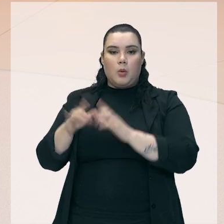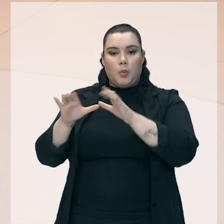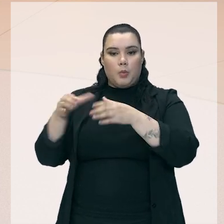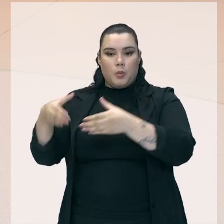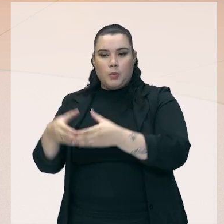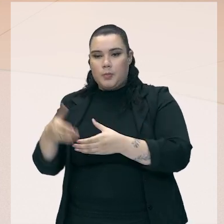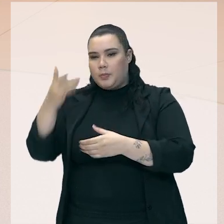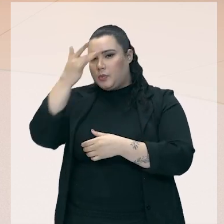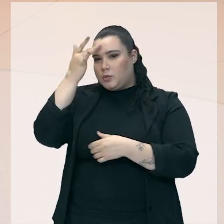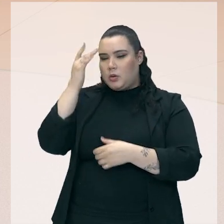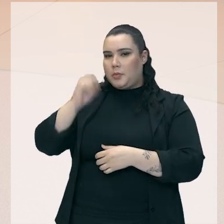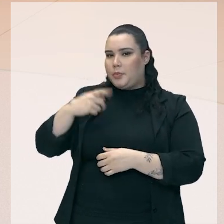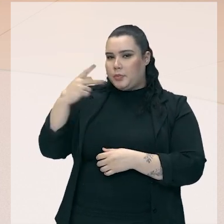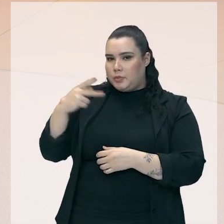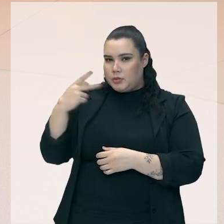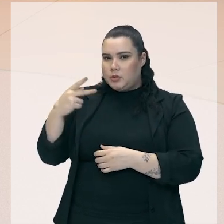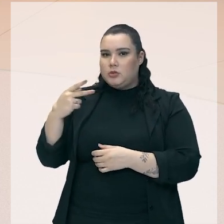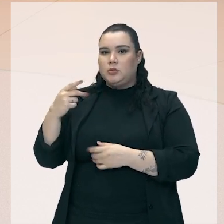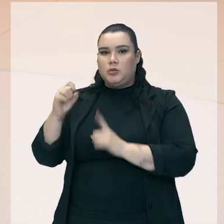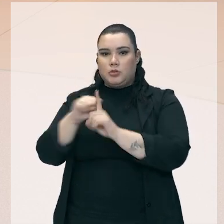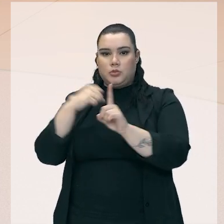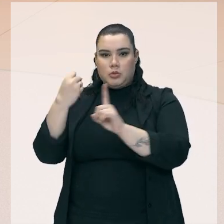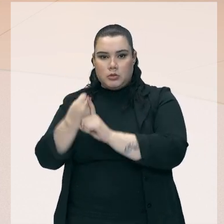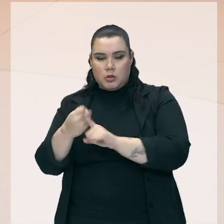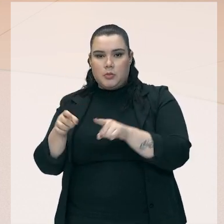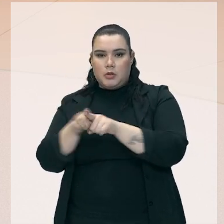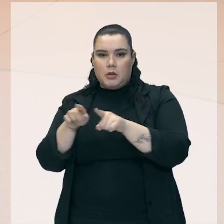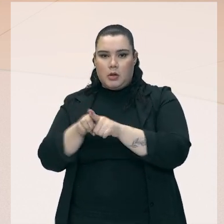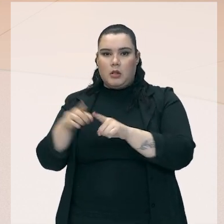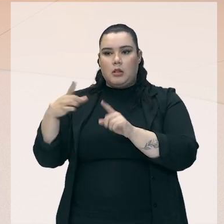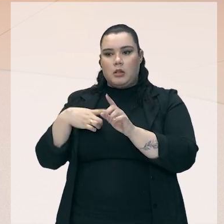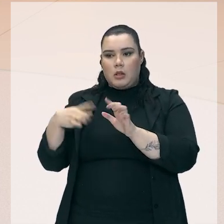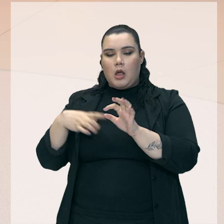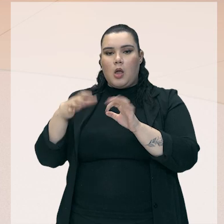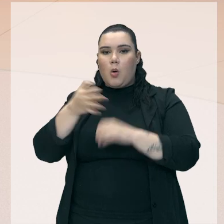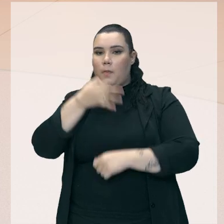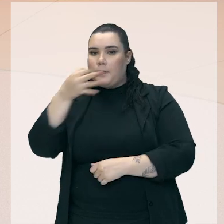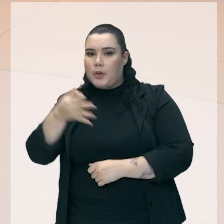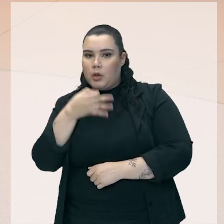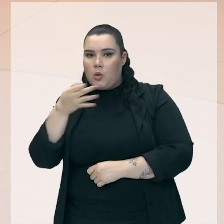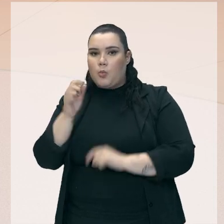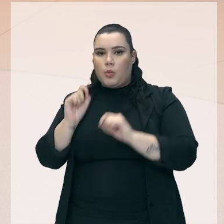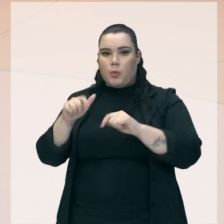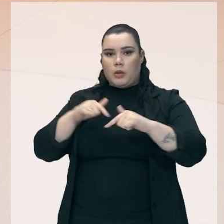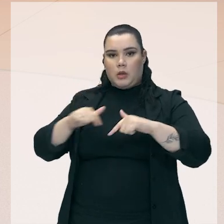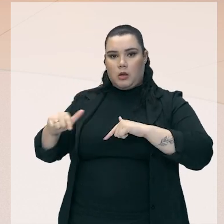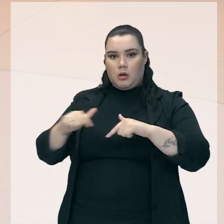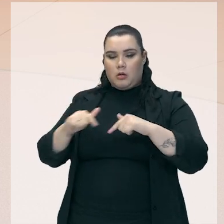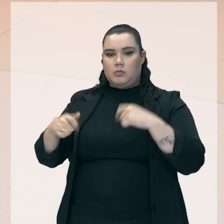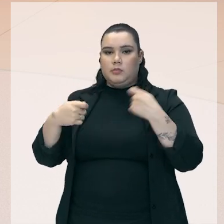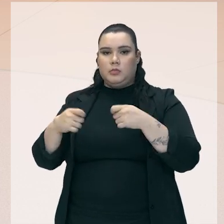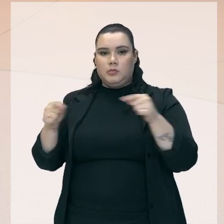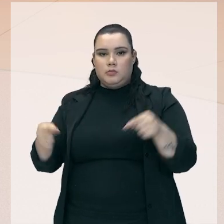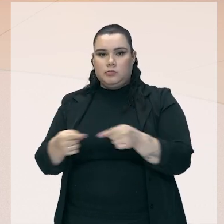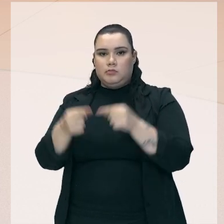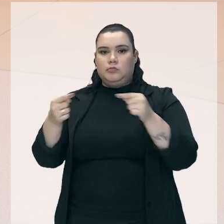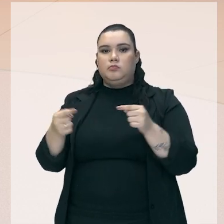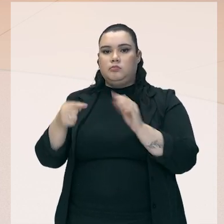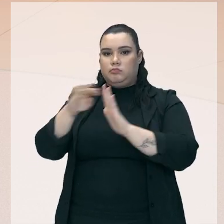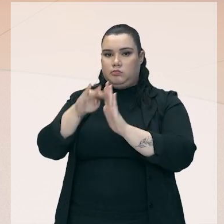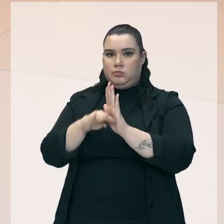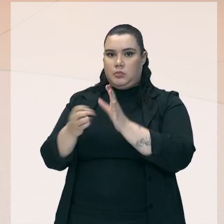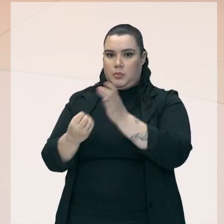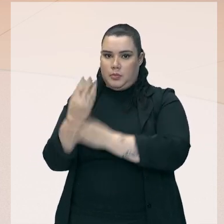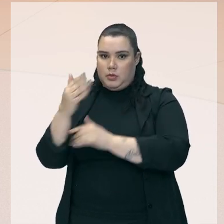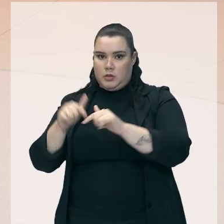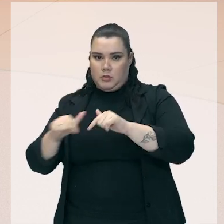classe política, enfim, classe social também, existe um posicionamento de que o trabalho, ele deve ser de acordo com a sua produtividade.